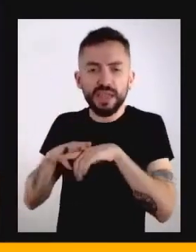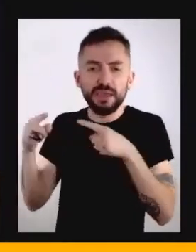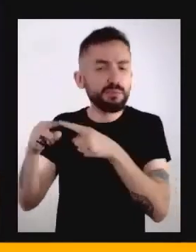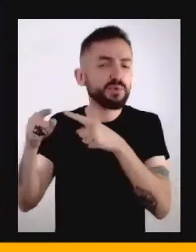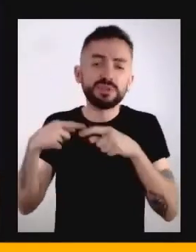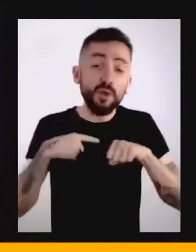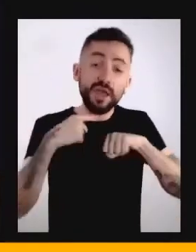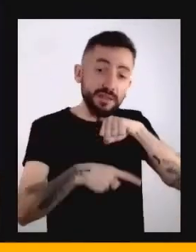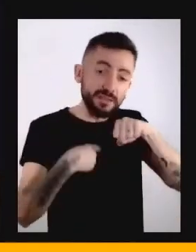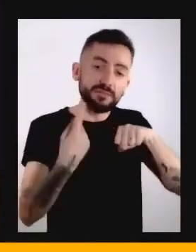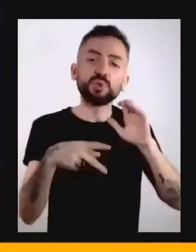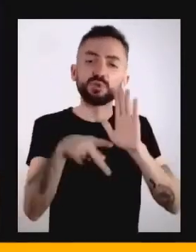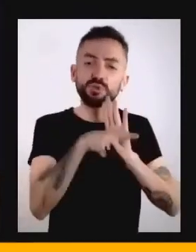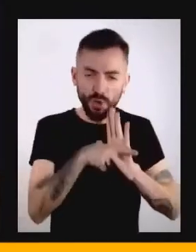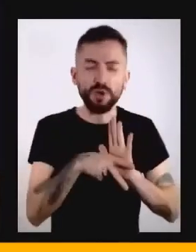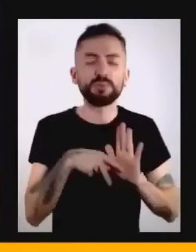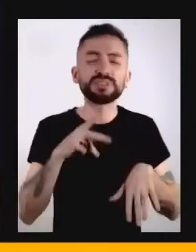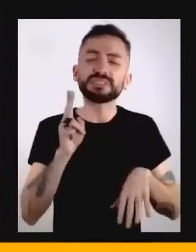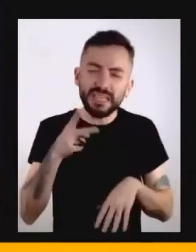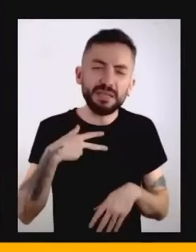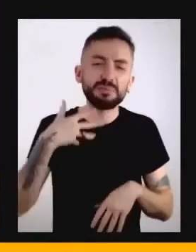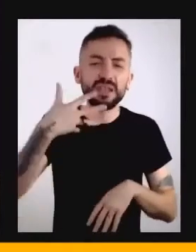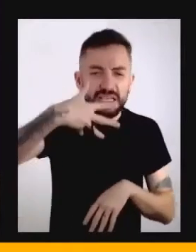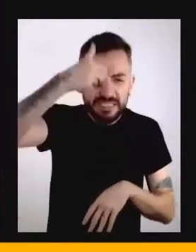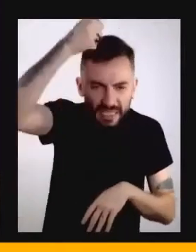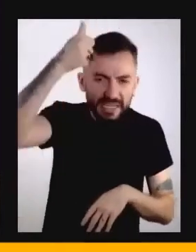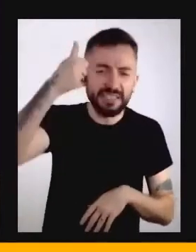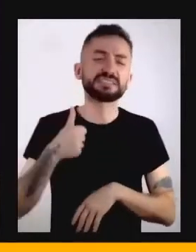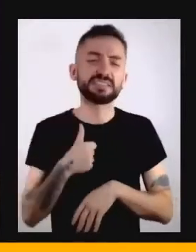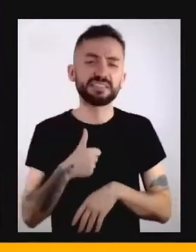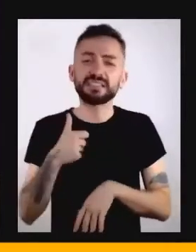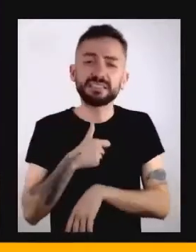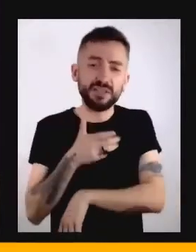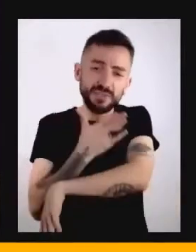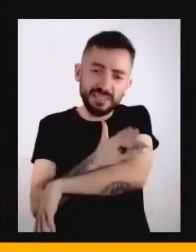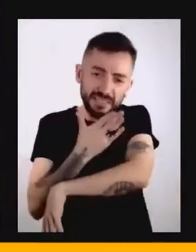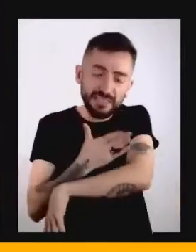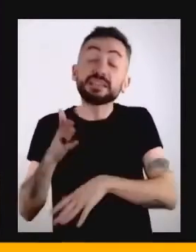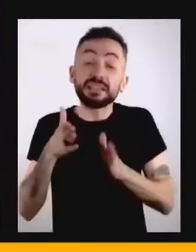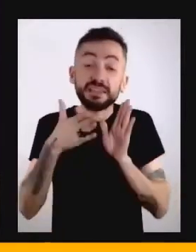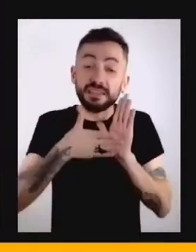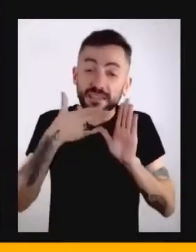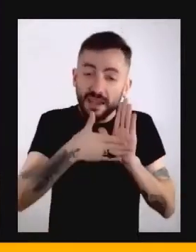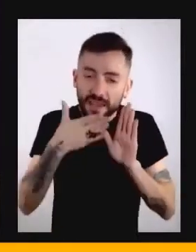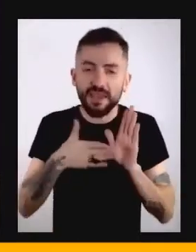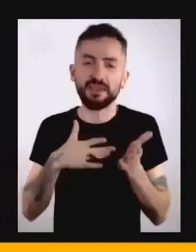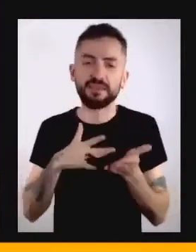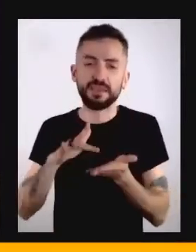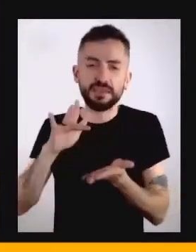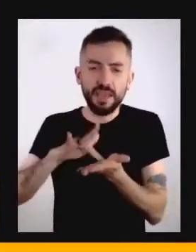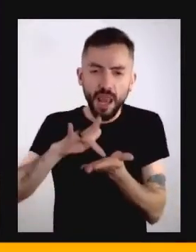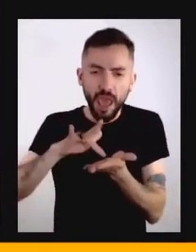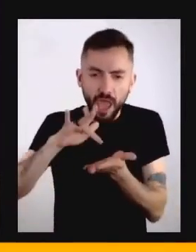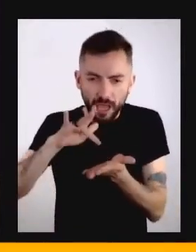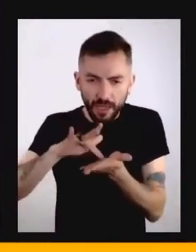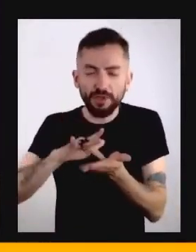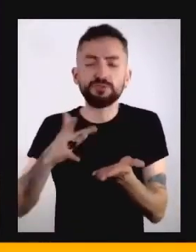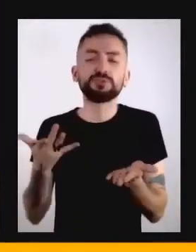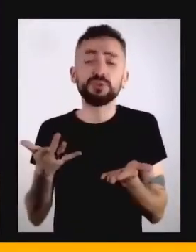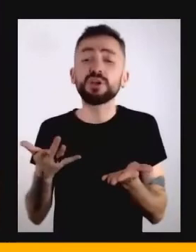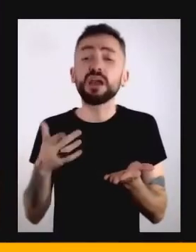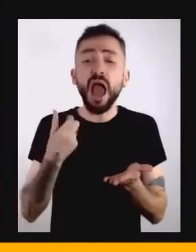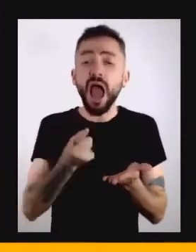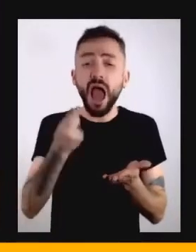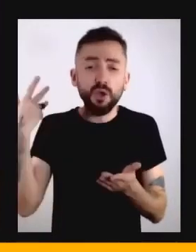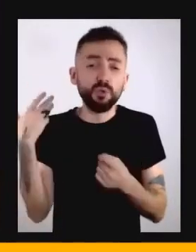velocidade, da aceleração, a partir dos trens, do telégrafo, de tecnologias que nos faziam